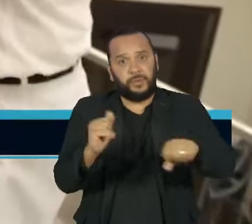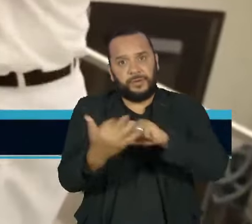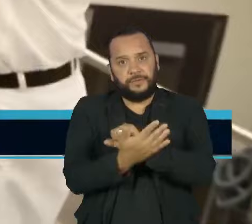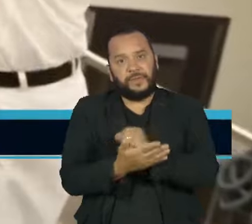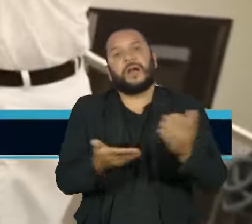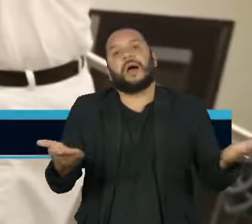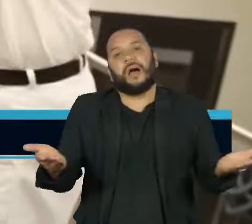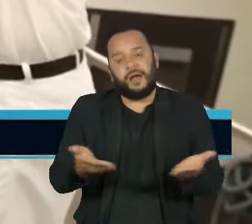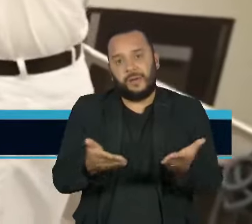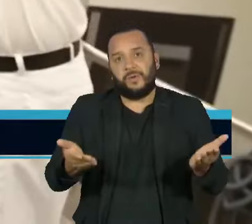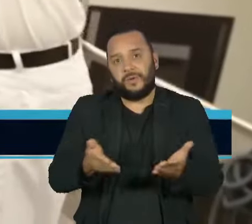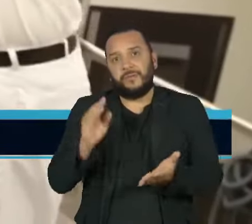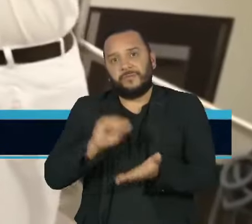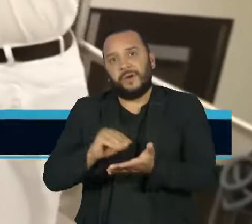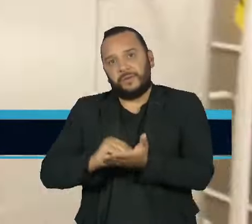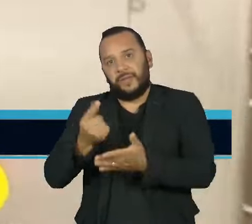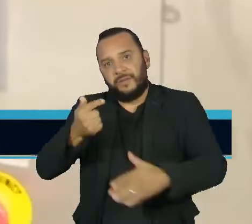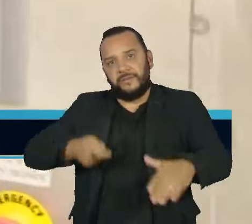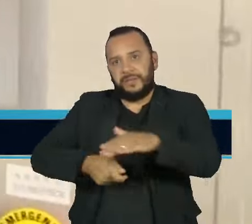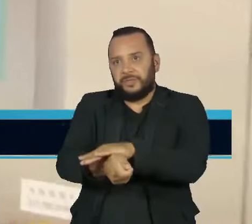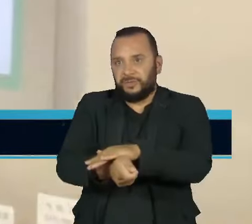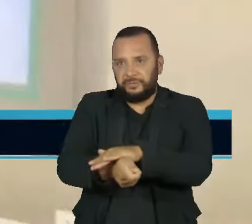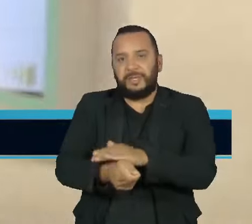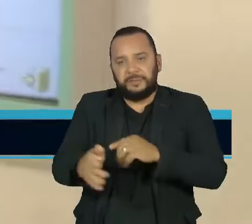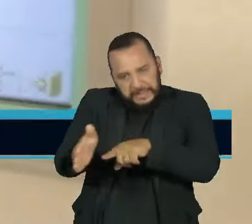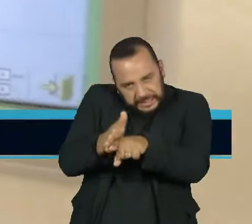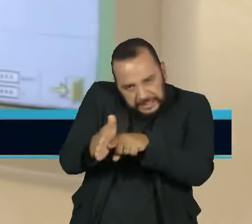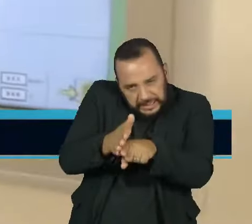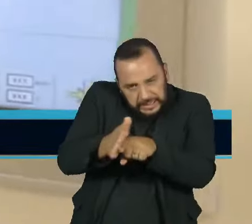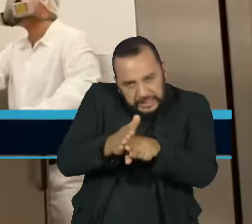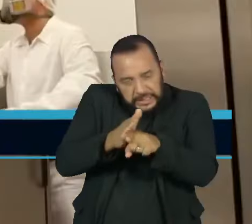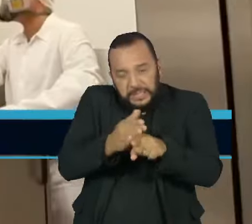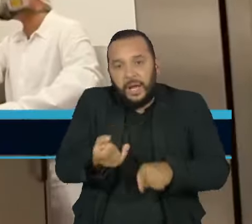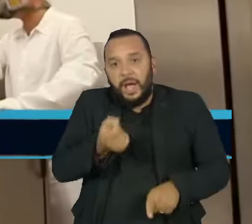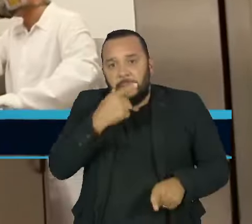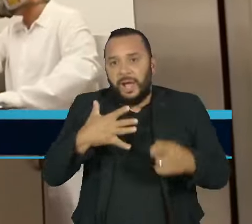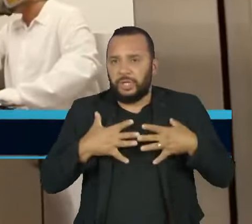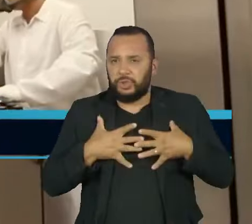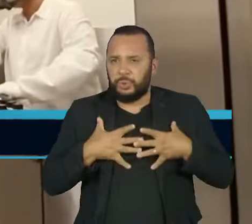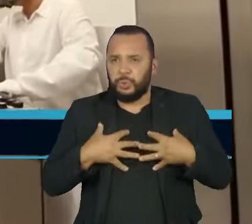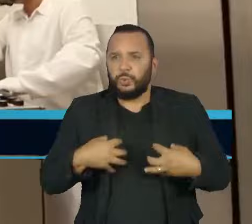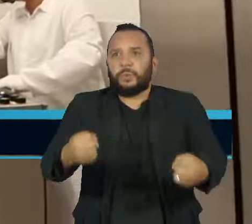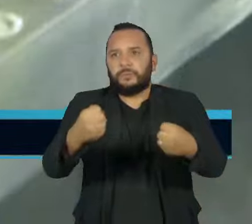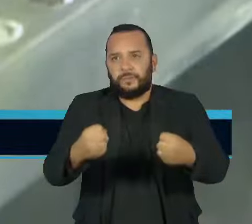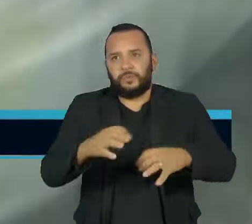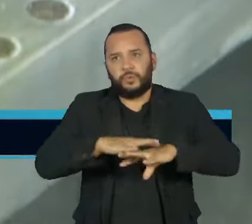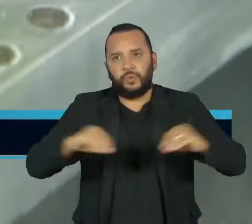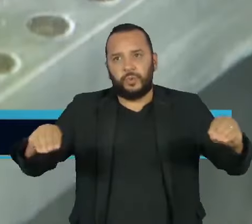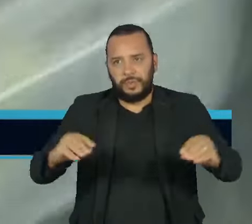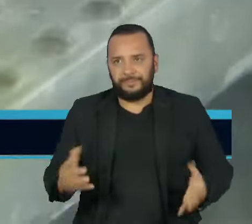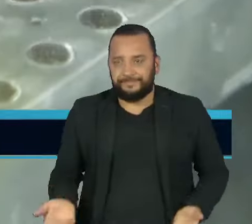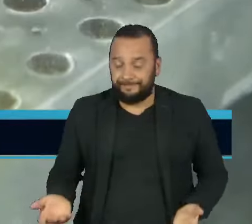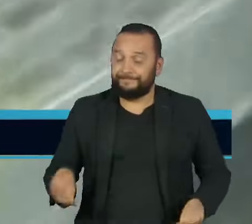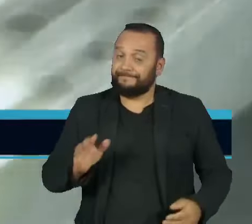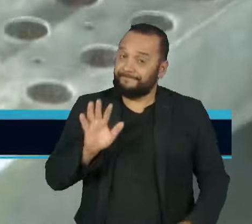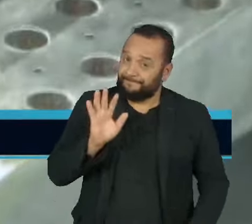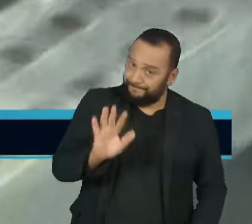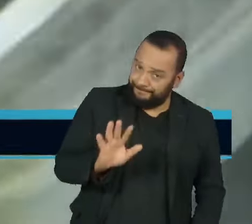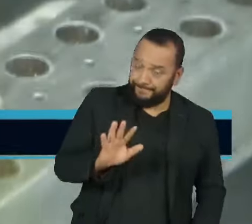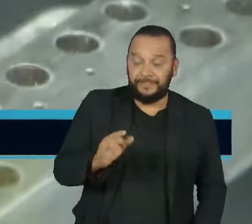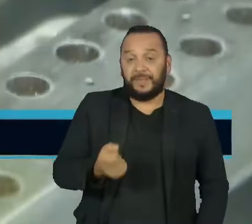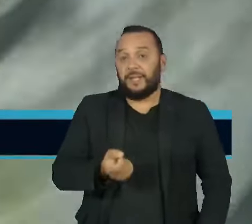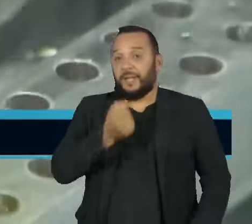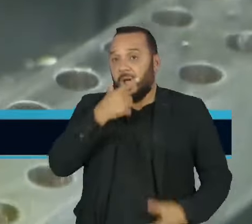está a falta de investimentos para descobrir remédios capazes de deter essa ameaça. A maior parte dos